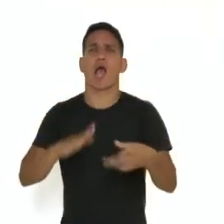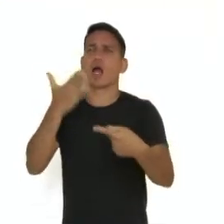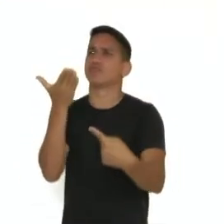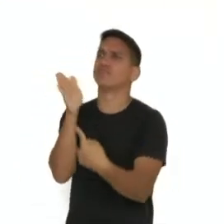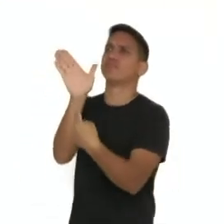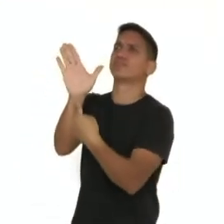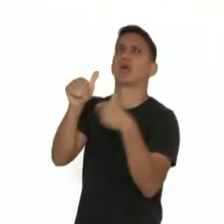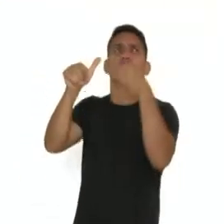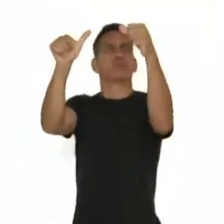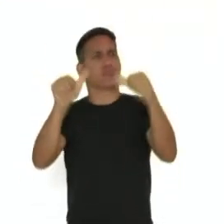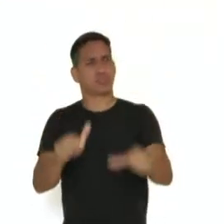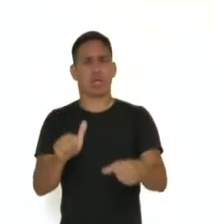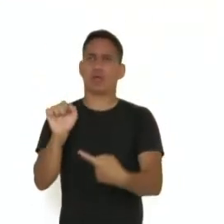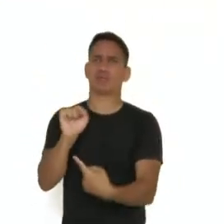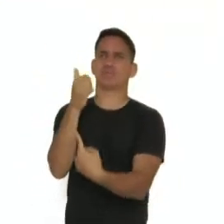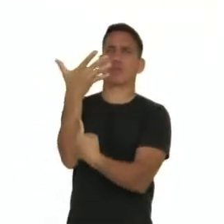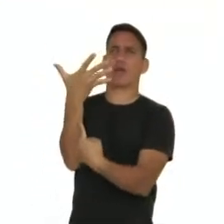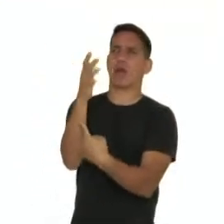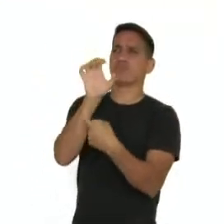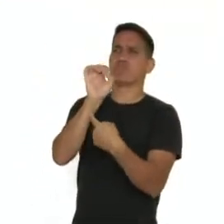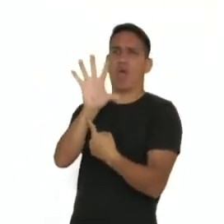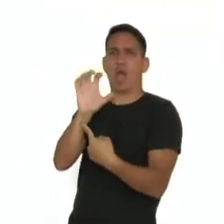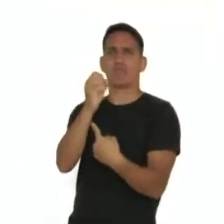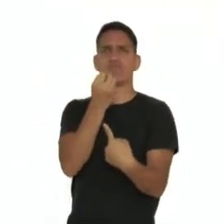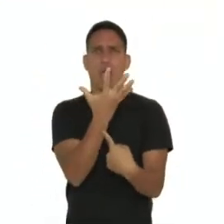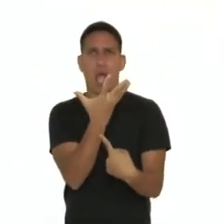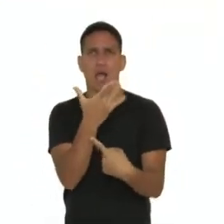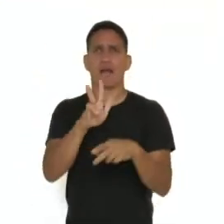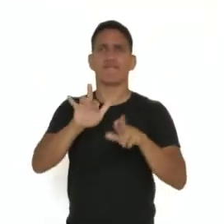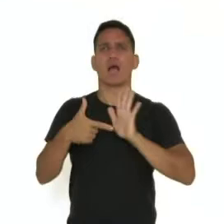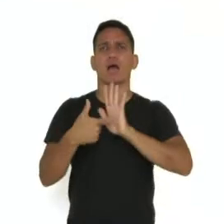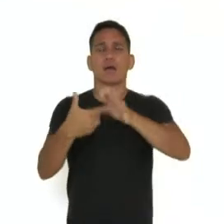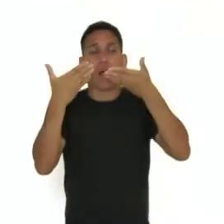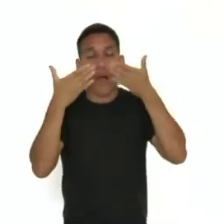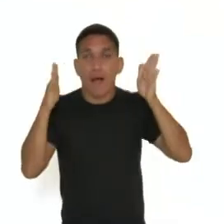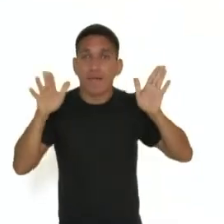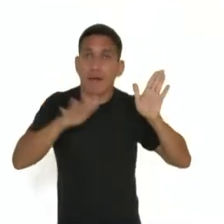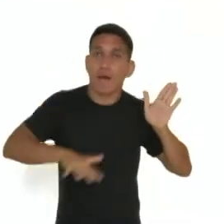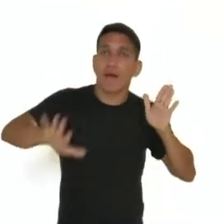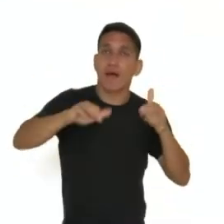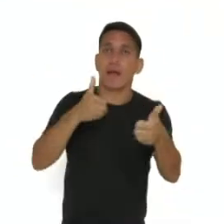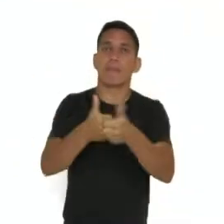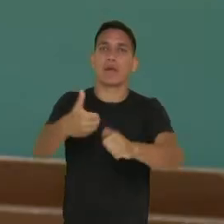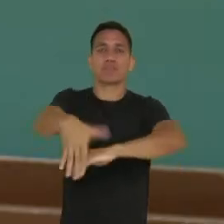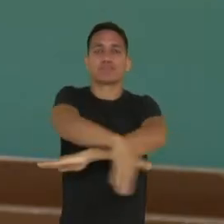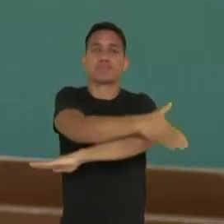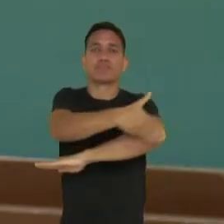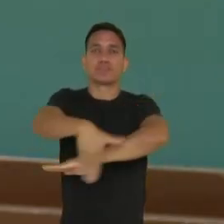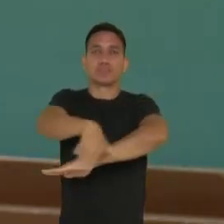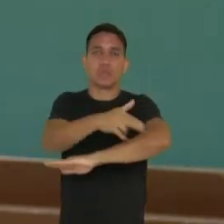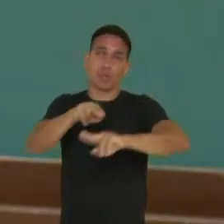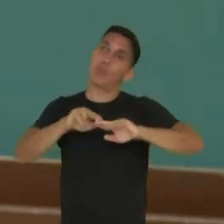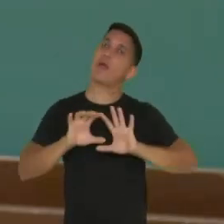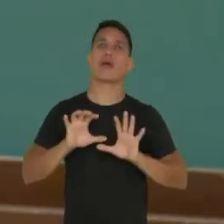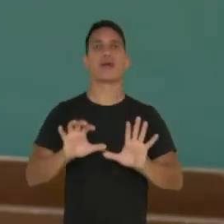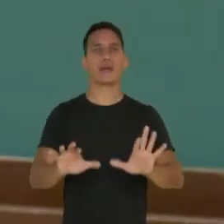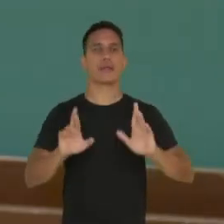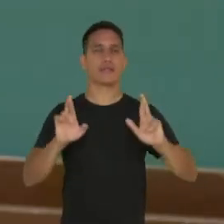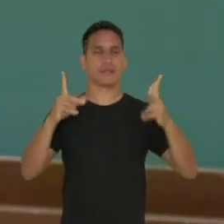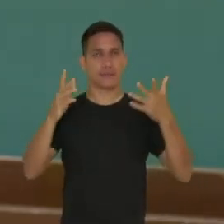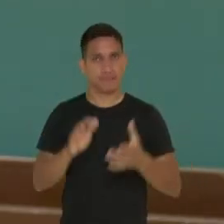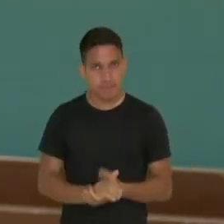letreiro luminoso, parede, muro, e que vai estar exposta ao ar livre ou à margem das vias públicas. Isso que é, que é uma diferença.